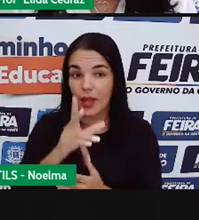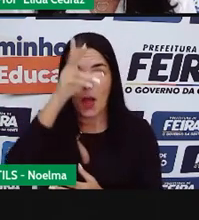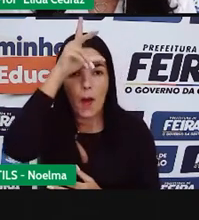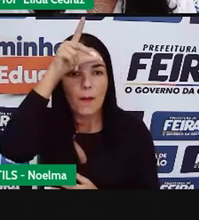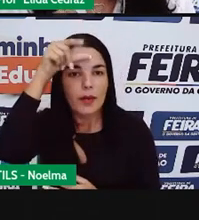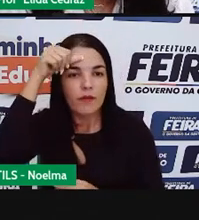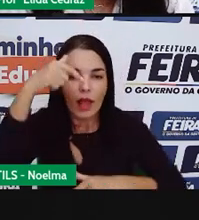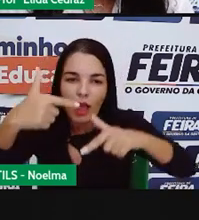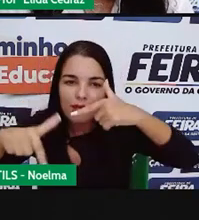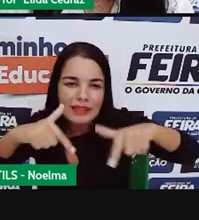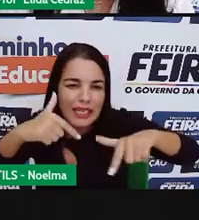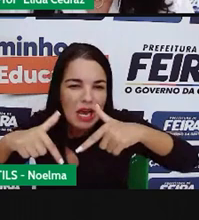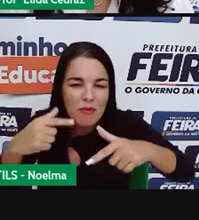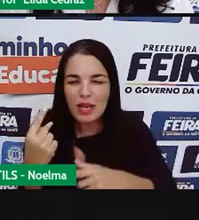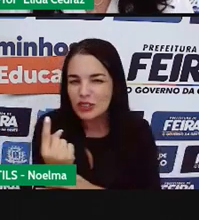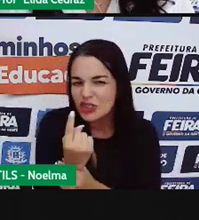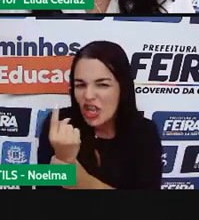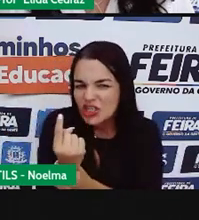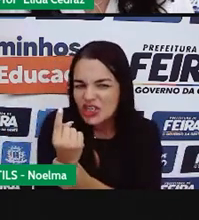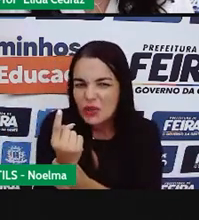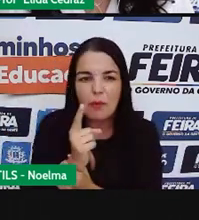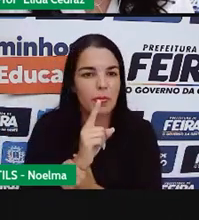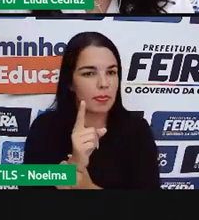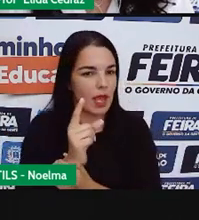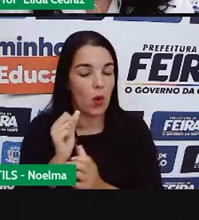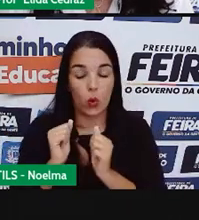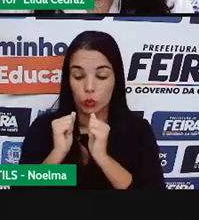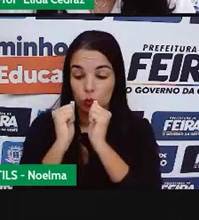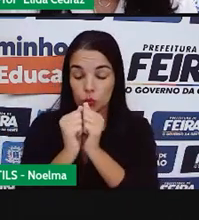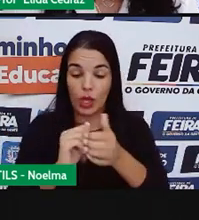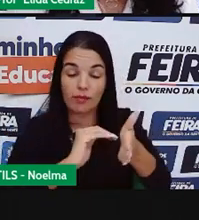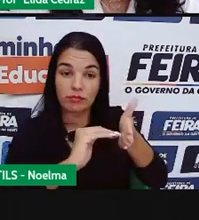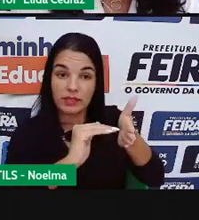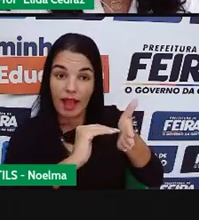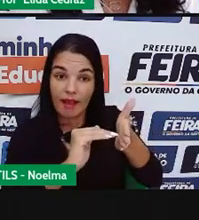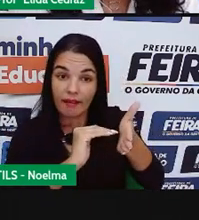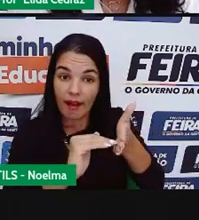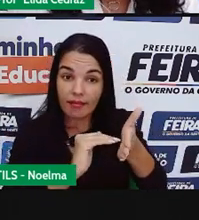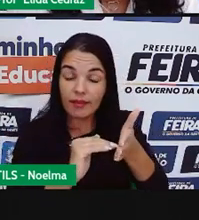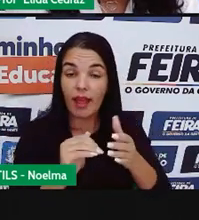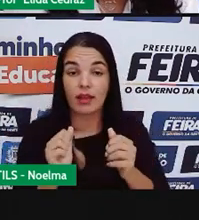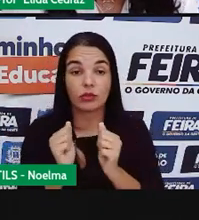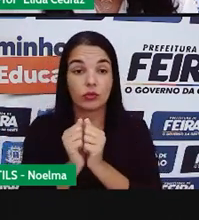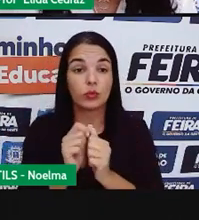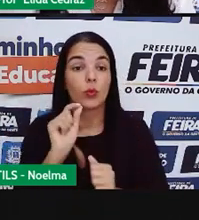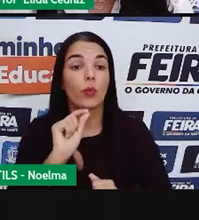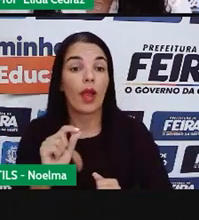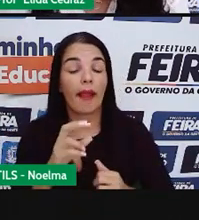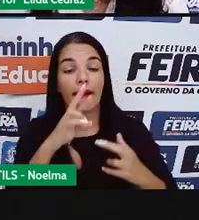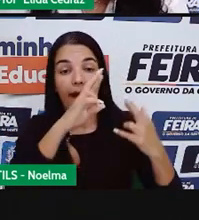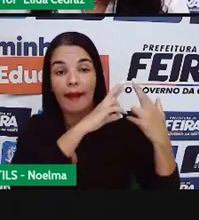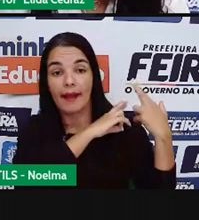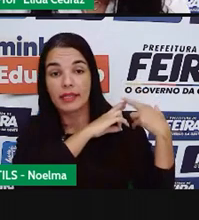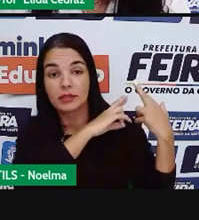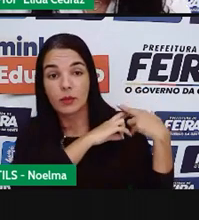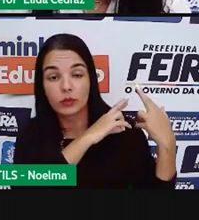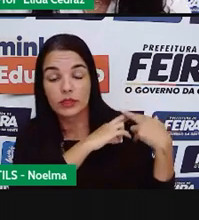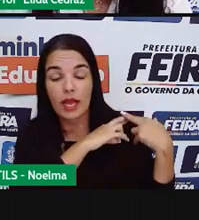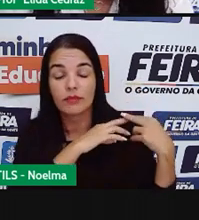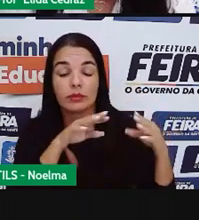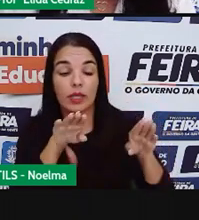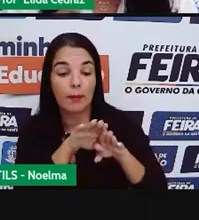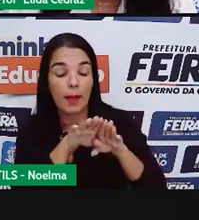sozinho. Ele conta com os seus secretários. Eles são responsáveis pela sua